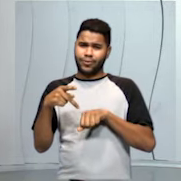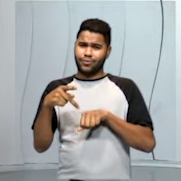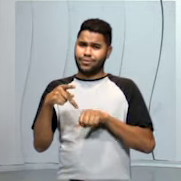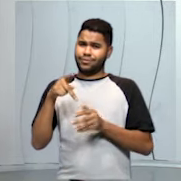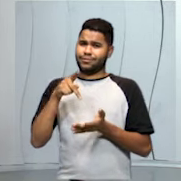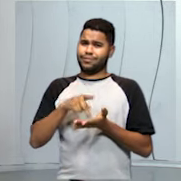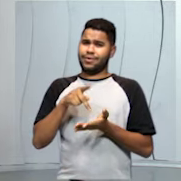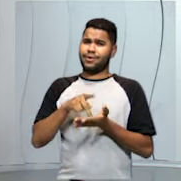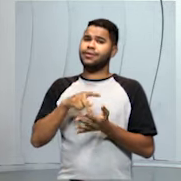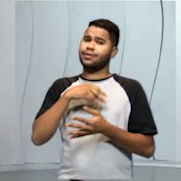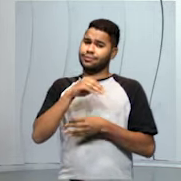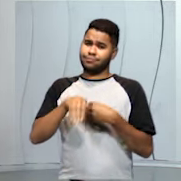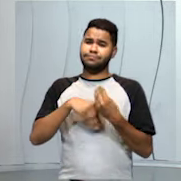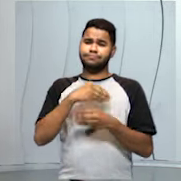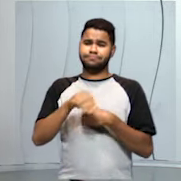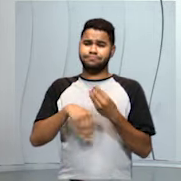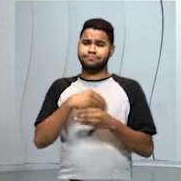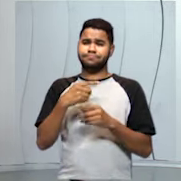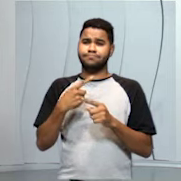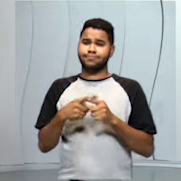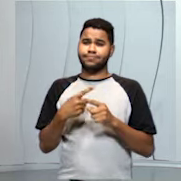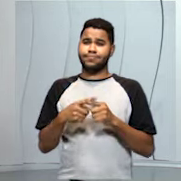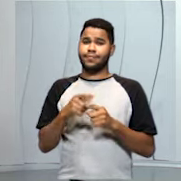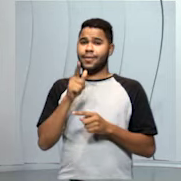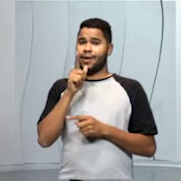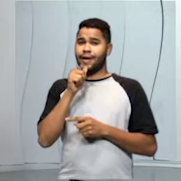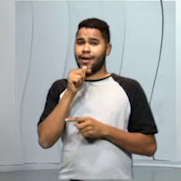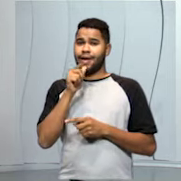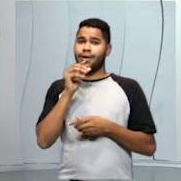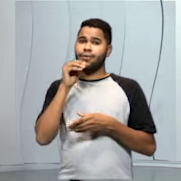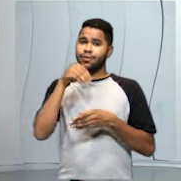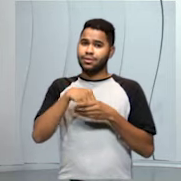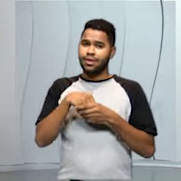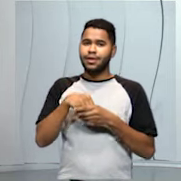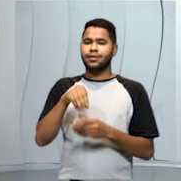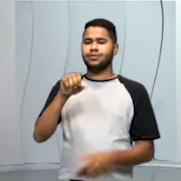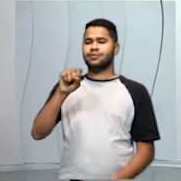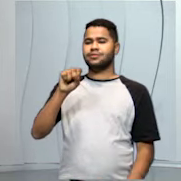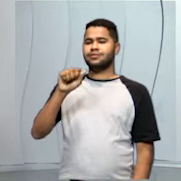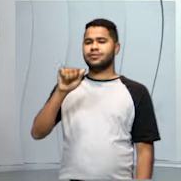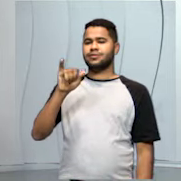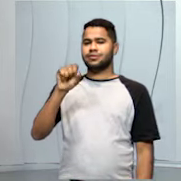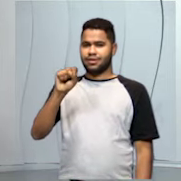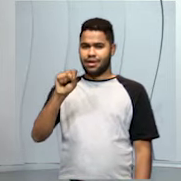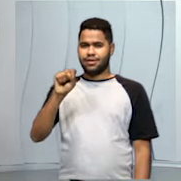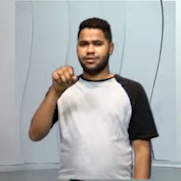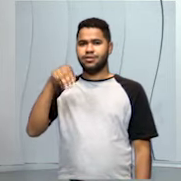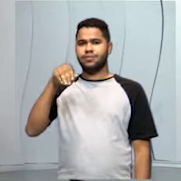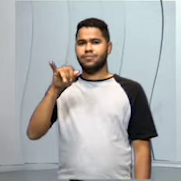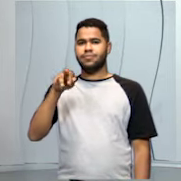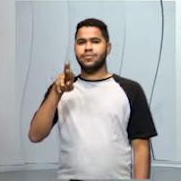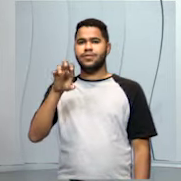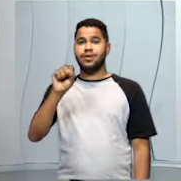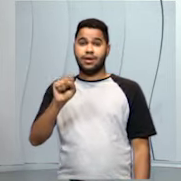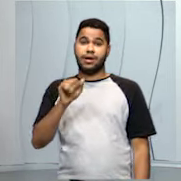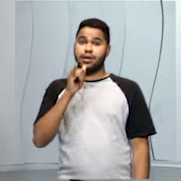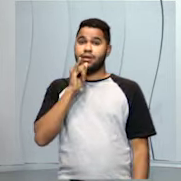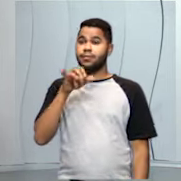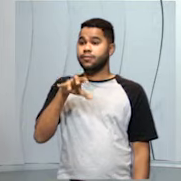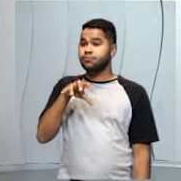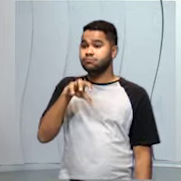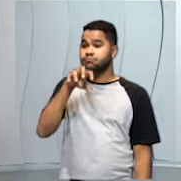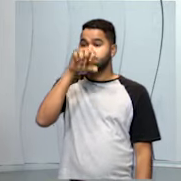na verdade é uma mistura, porque além de água tem nela sais minerais, que o ar que nós respiramos